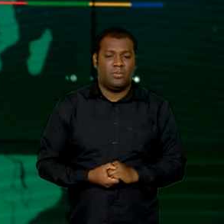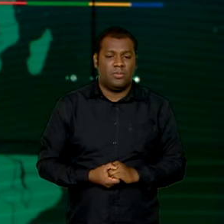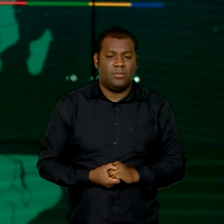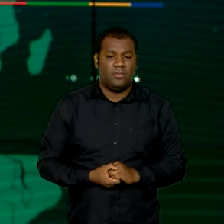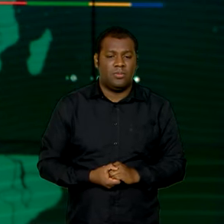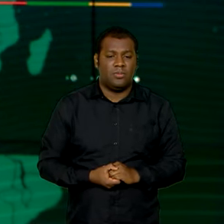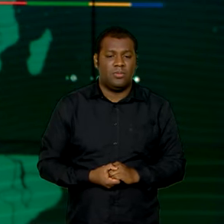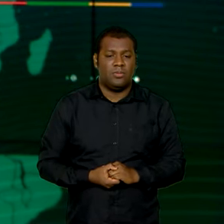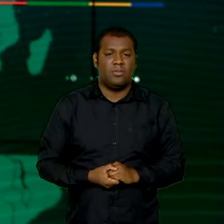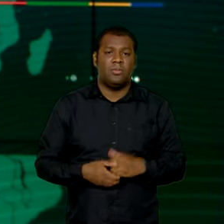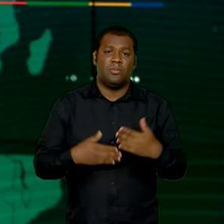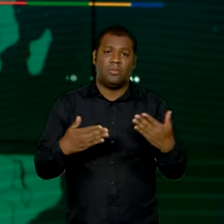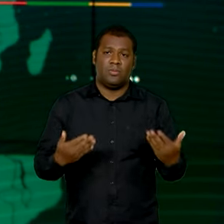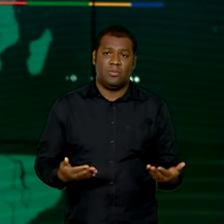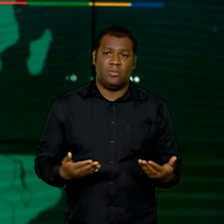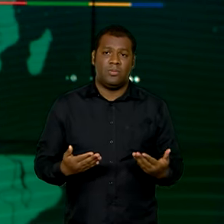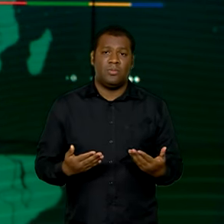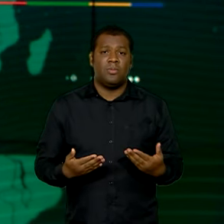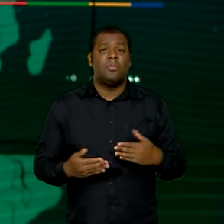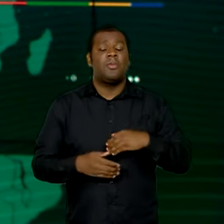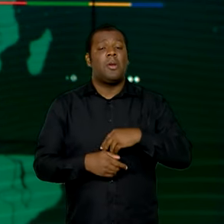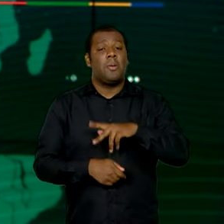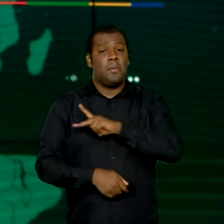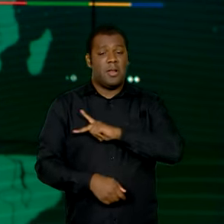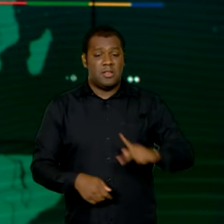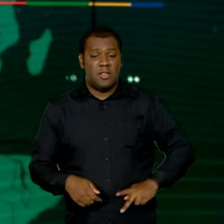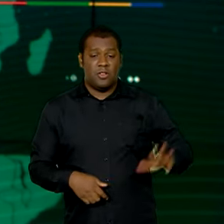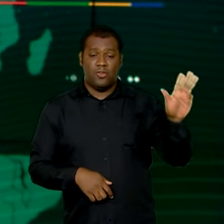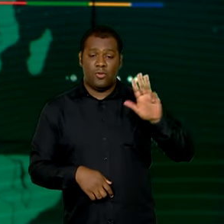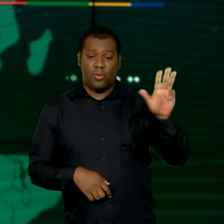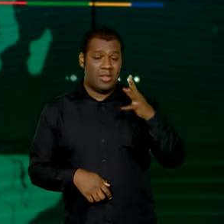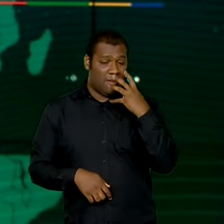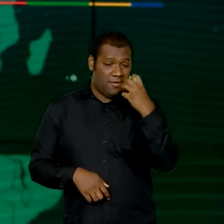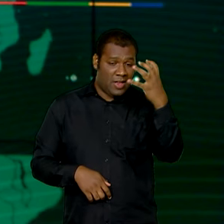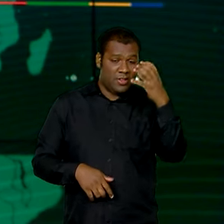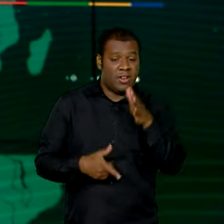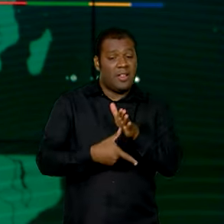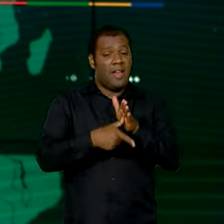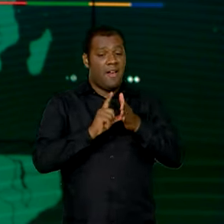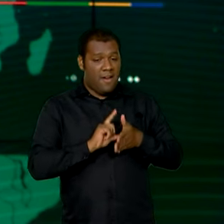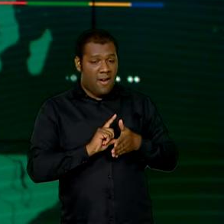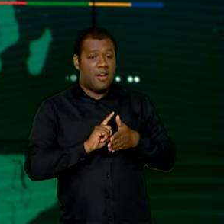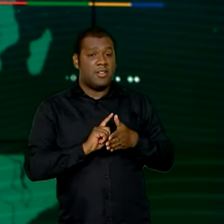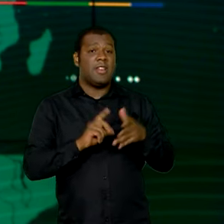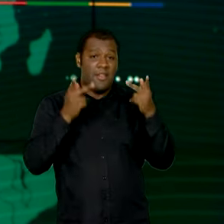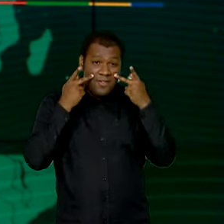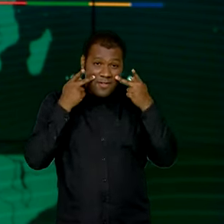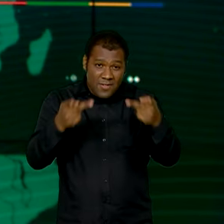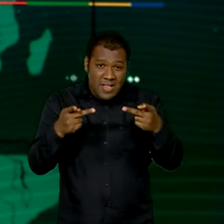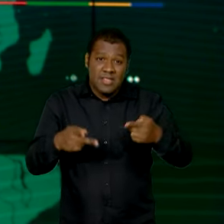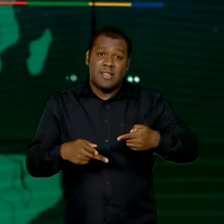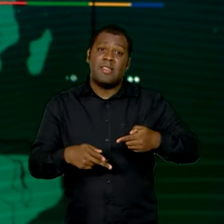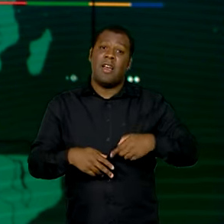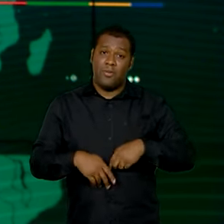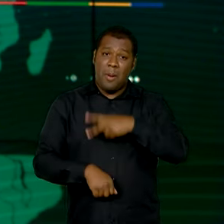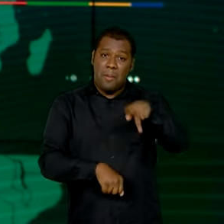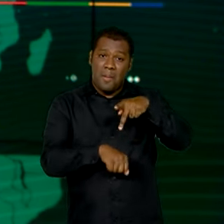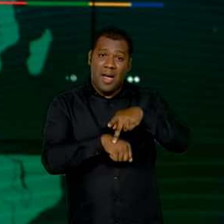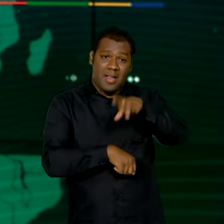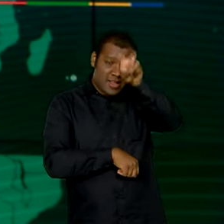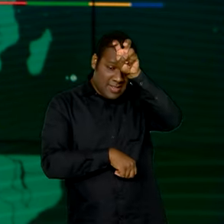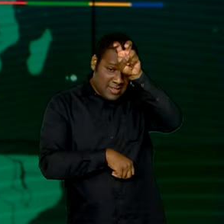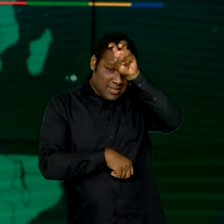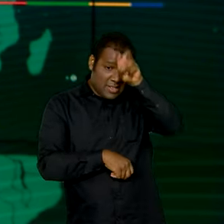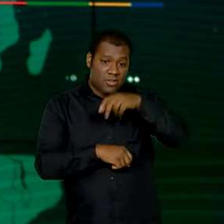E antes de seguir para Addis Abeba, o presidente Lula fez uma visita oficial ao Egito, onde defendeu um